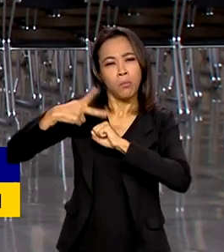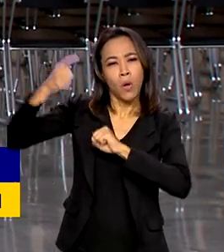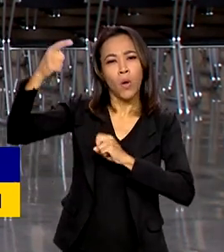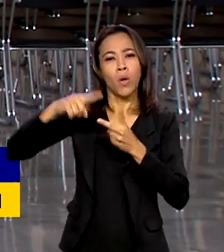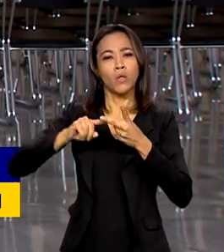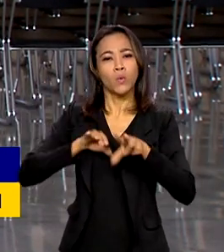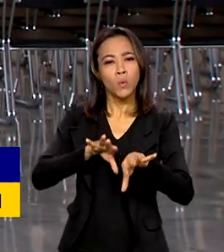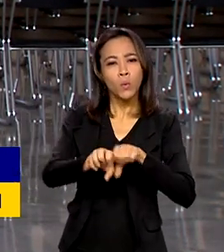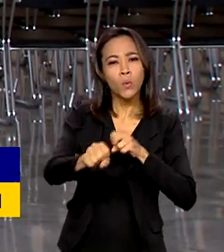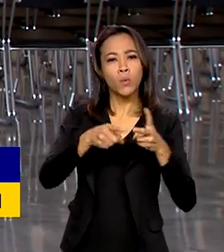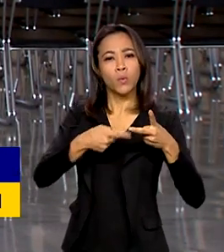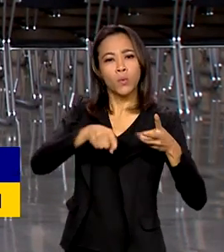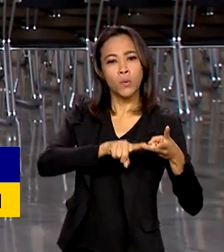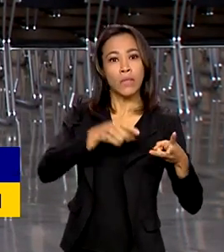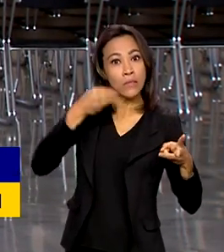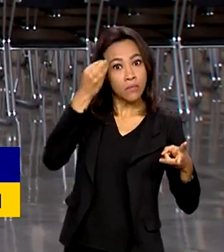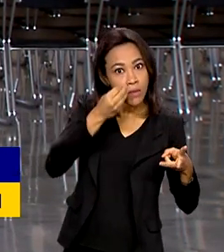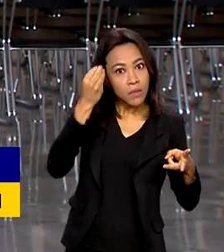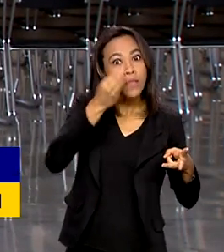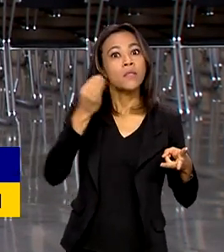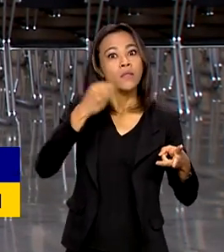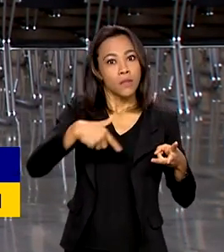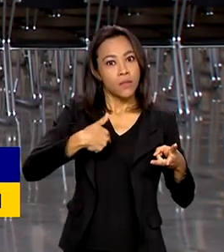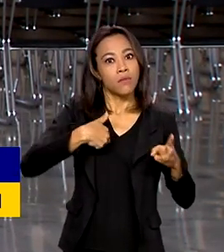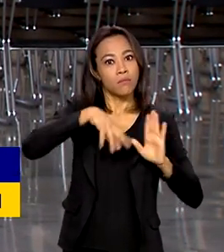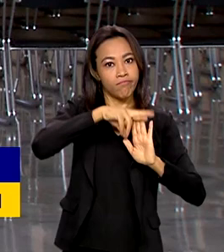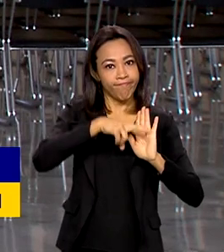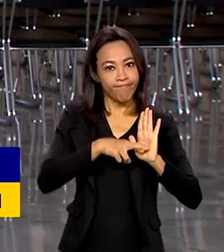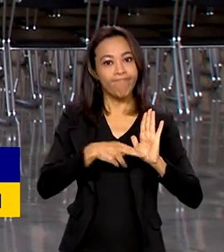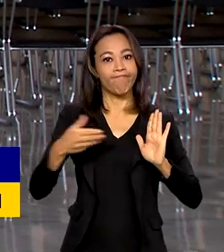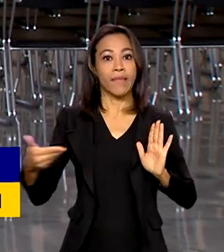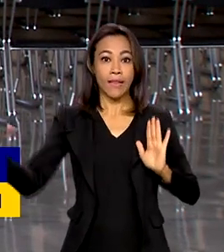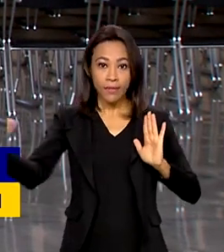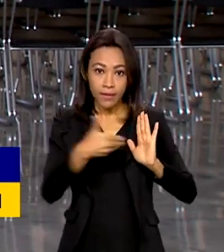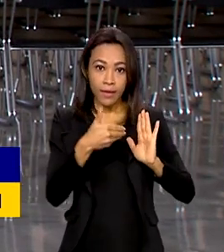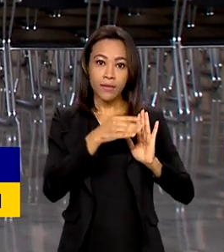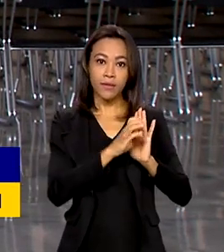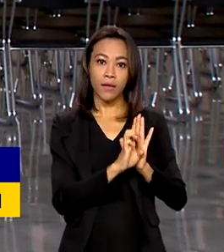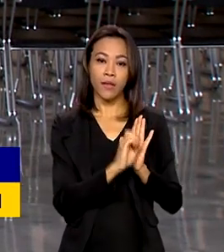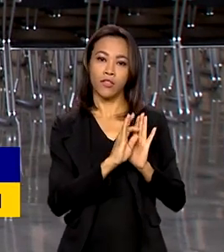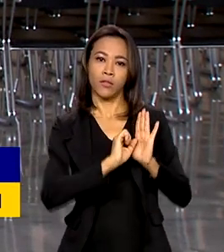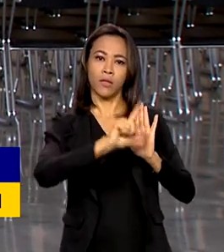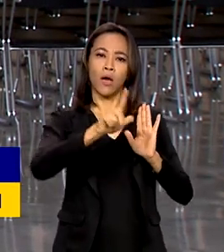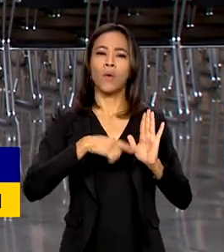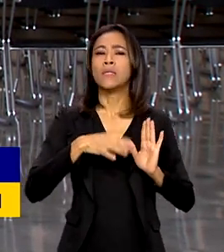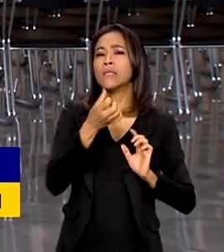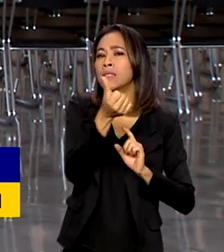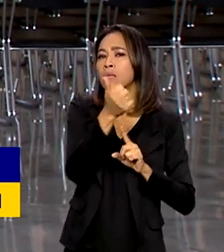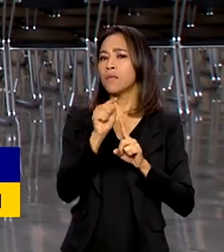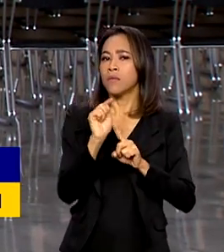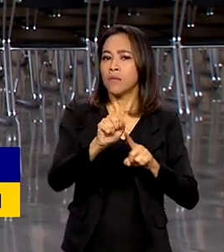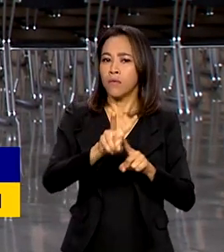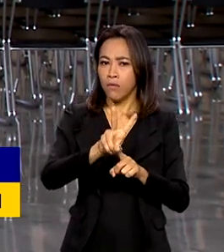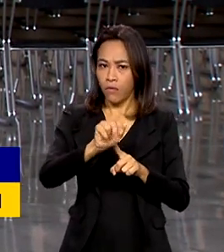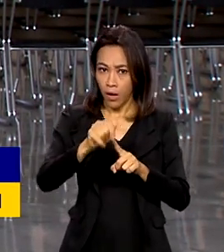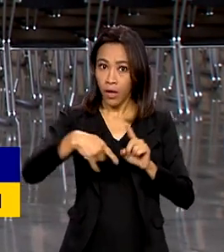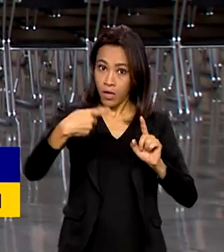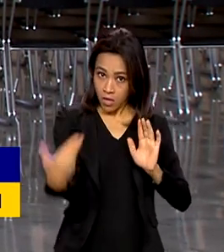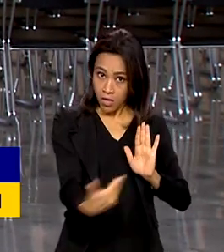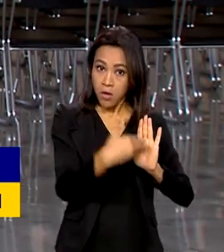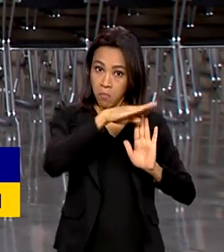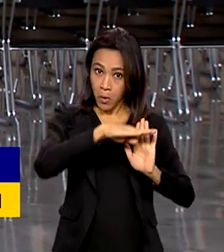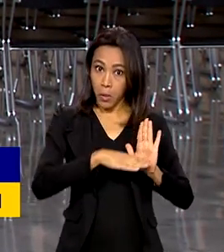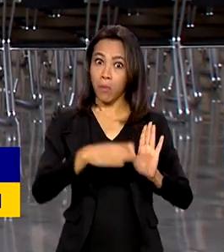a experiência prévia no programa Mais Médicos. Nesse edital, Vanessa, são cerca de 6 mil vagas e o programa oferece uma